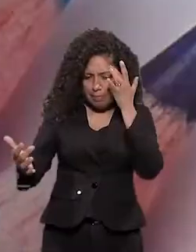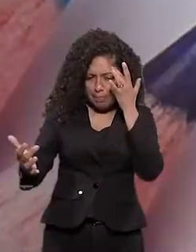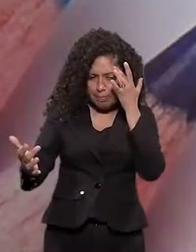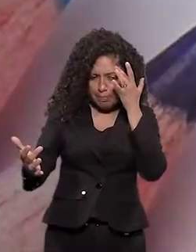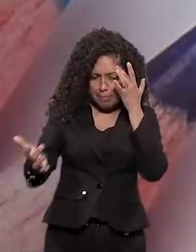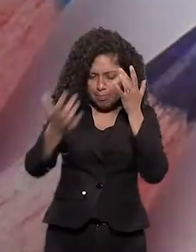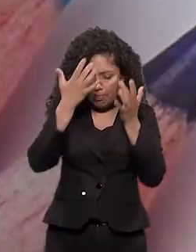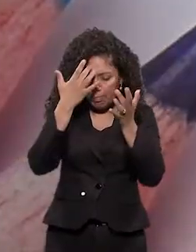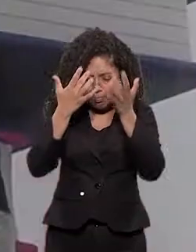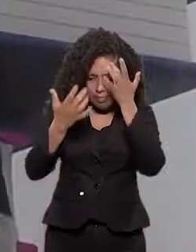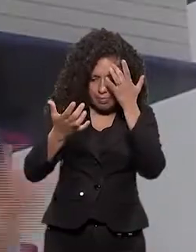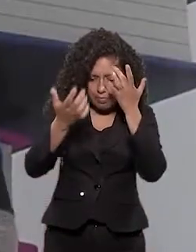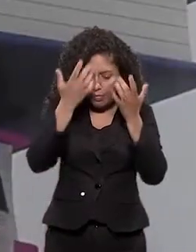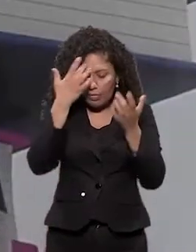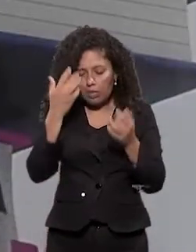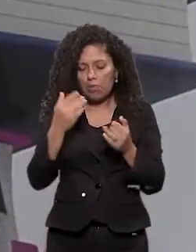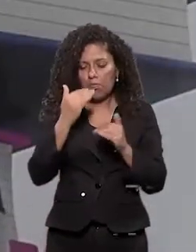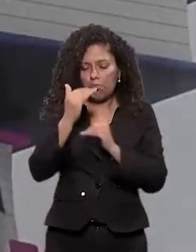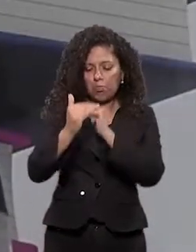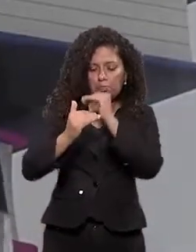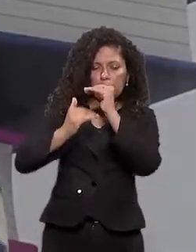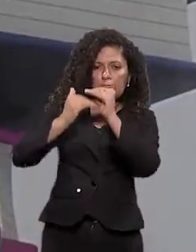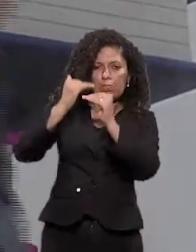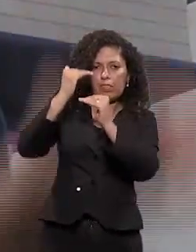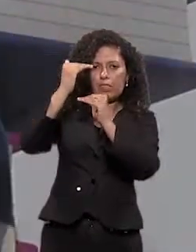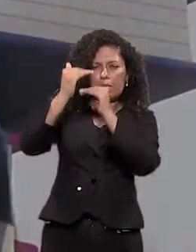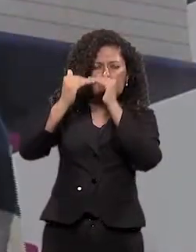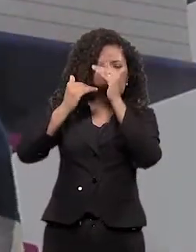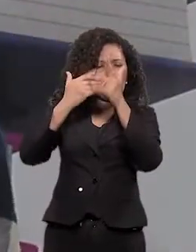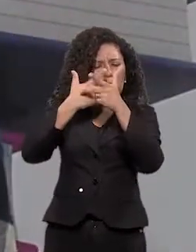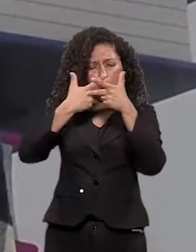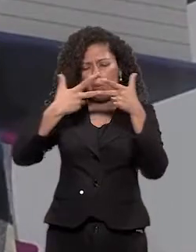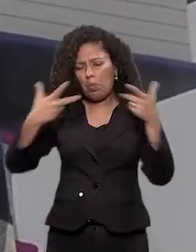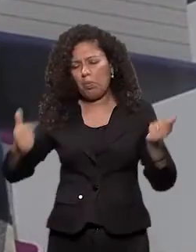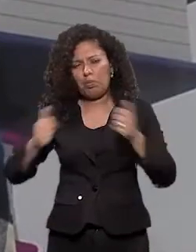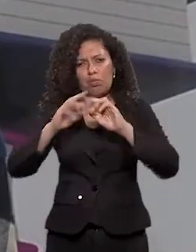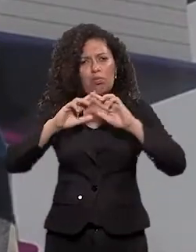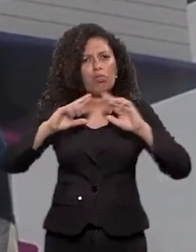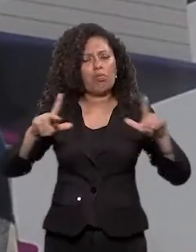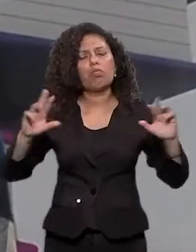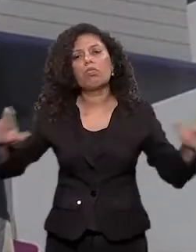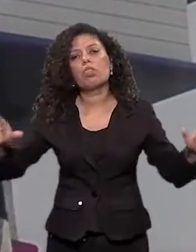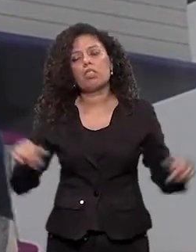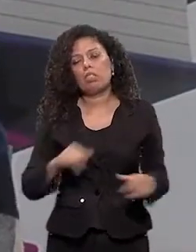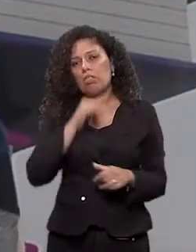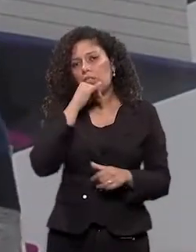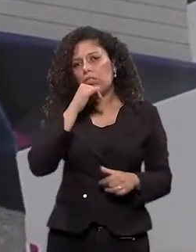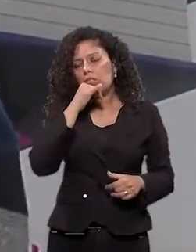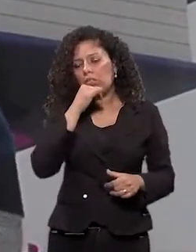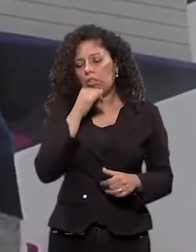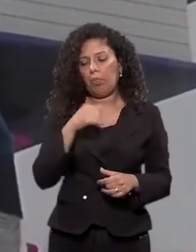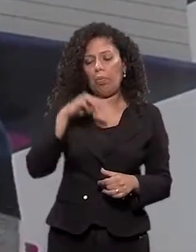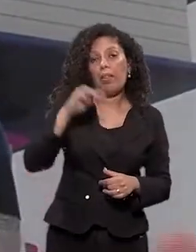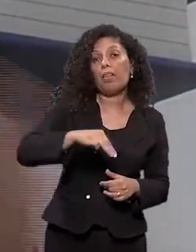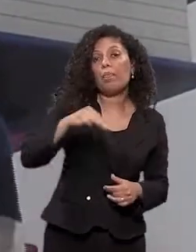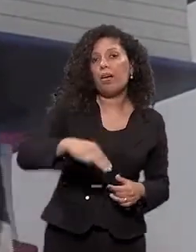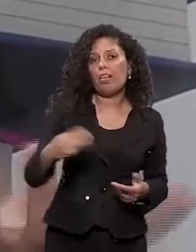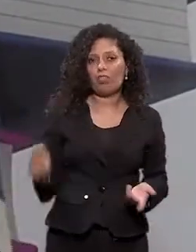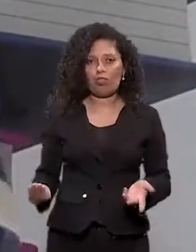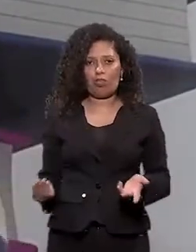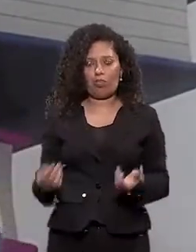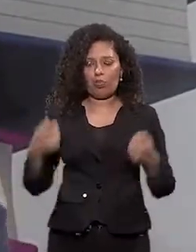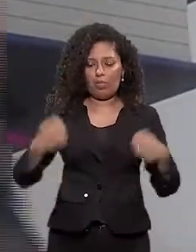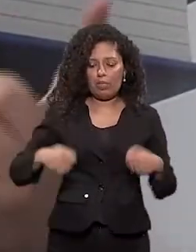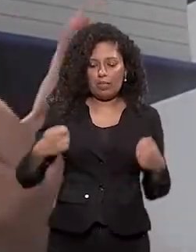interessante. falou, já vai desenvolvendo uma série de fatores, né? E, por exemplo, a lógica matemática, né? Quando você tem que